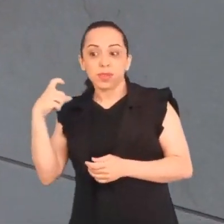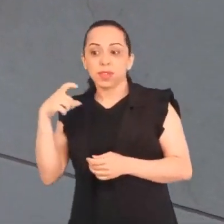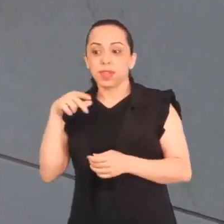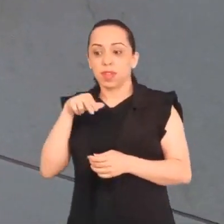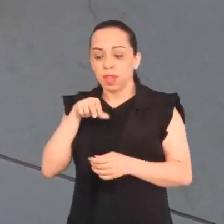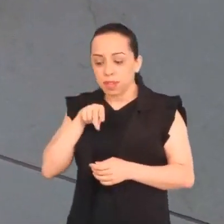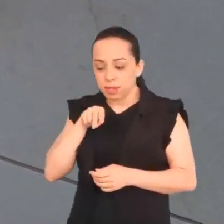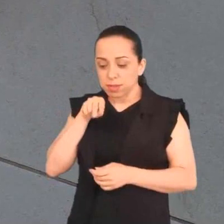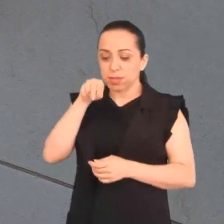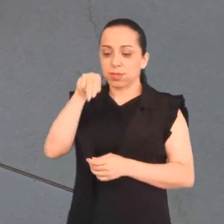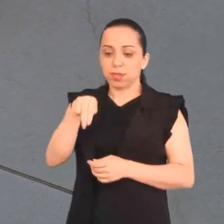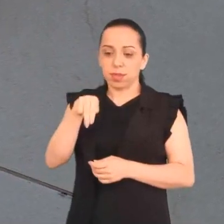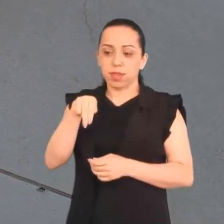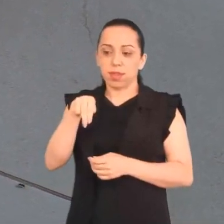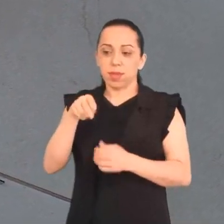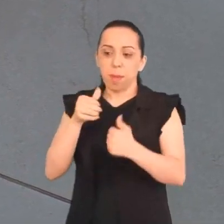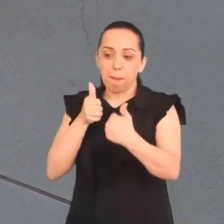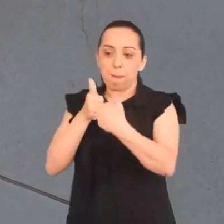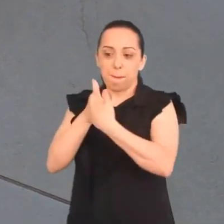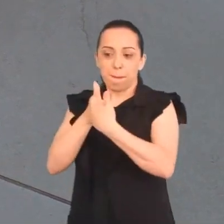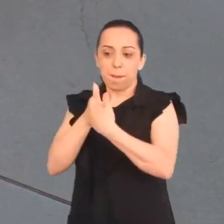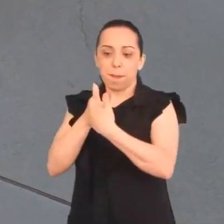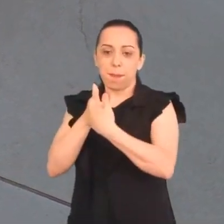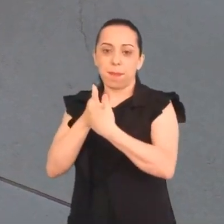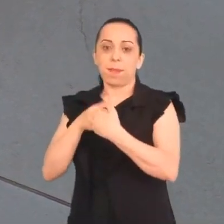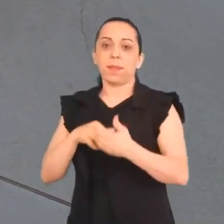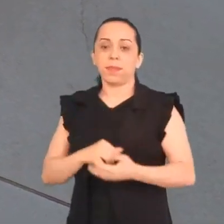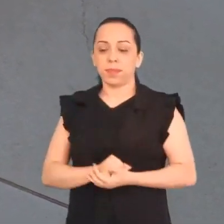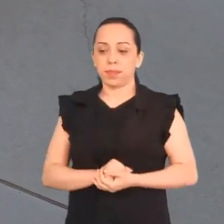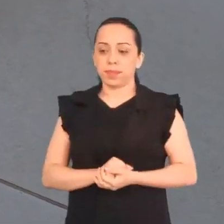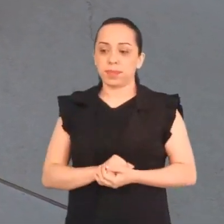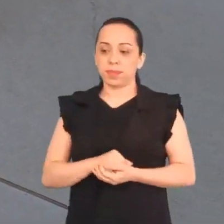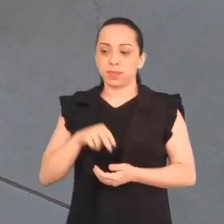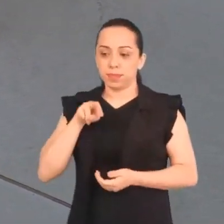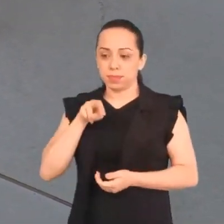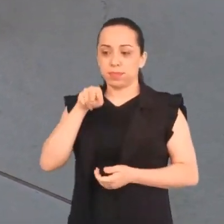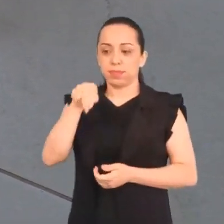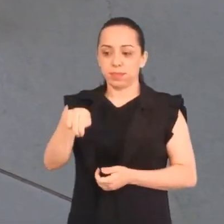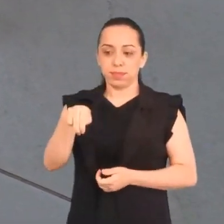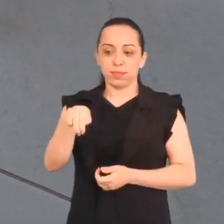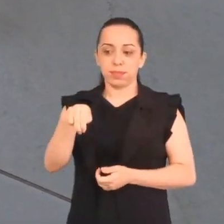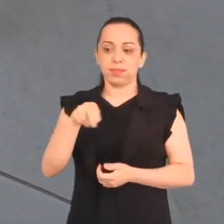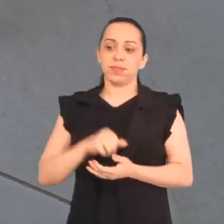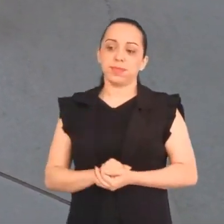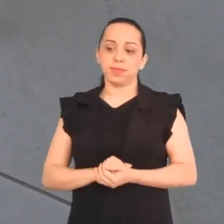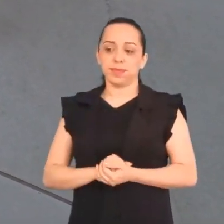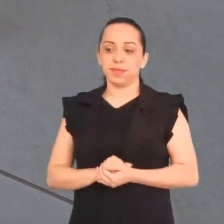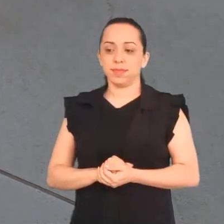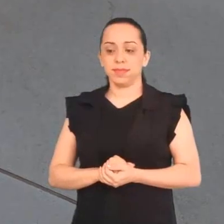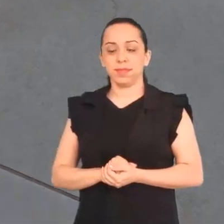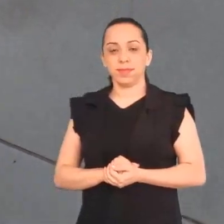Ao ouvir um som curto, você deverá saltar até uma linha curta que está no chão.